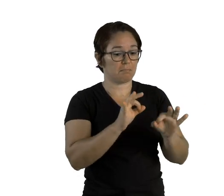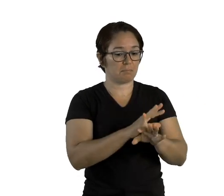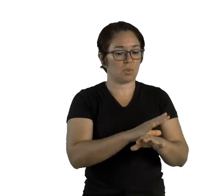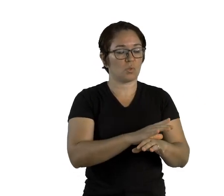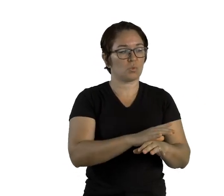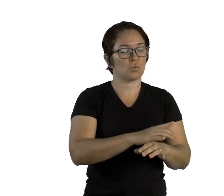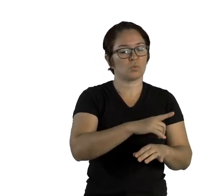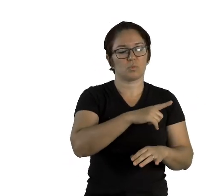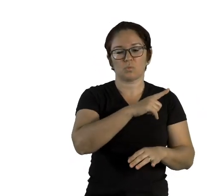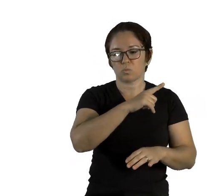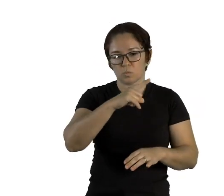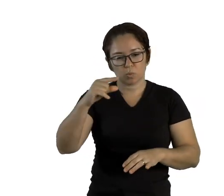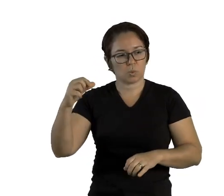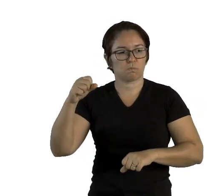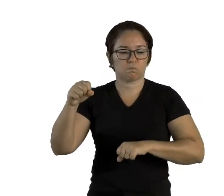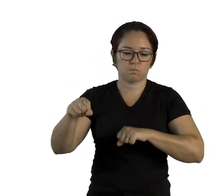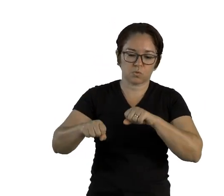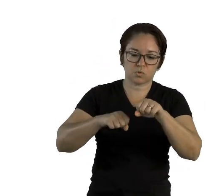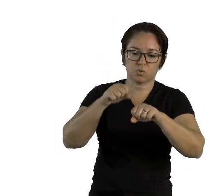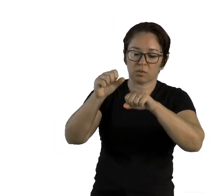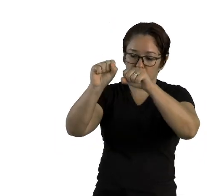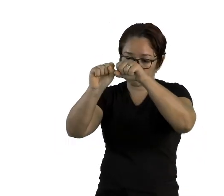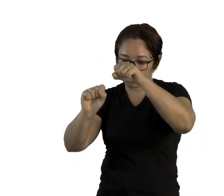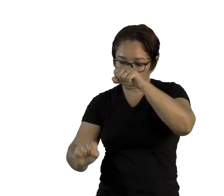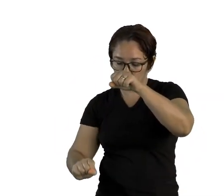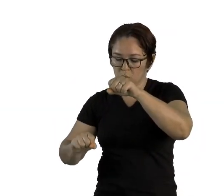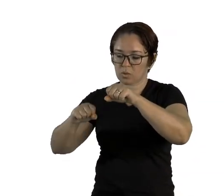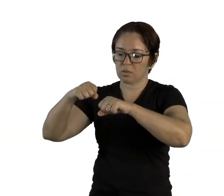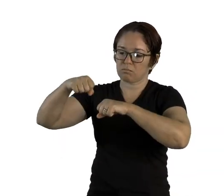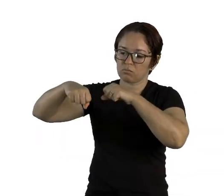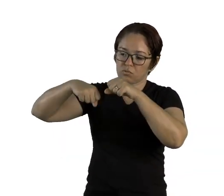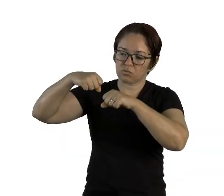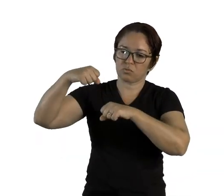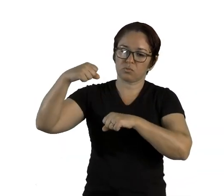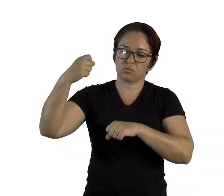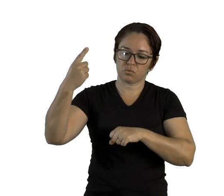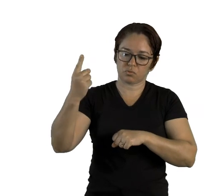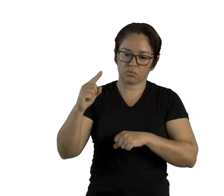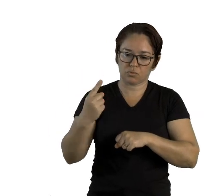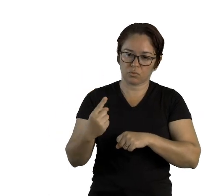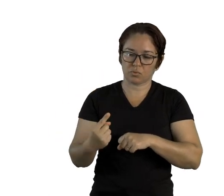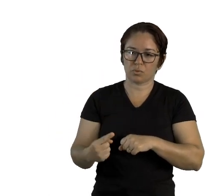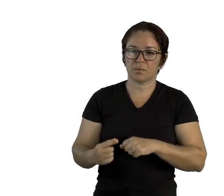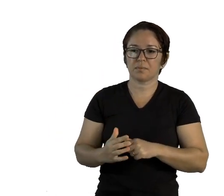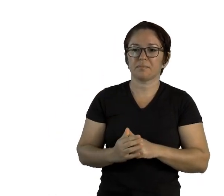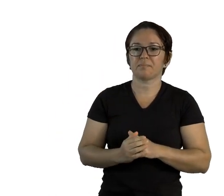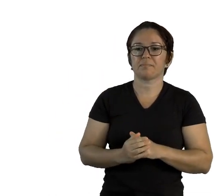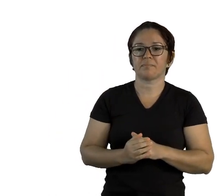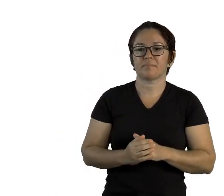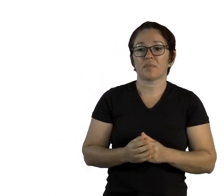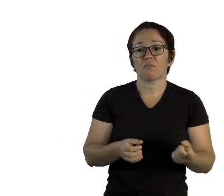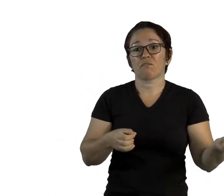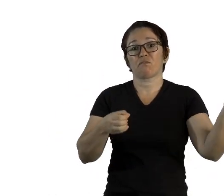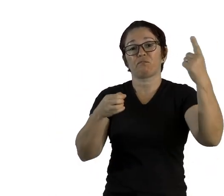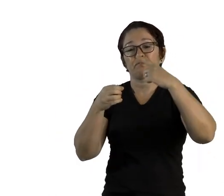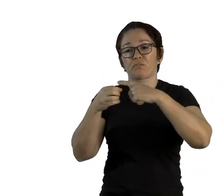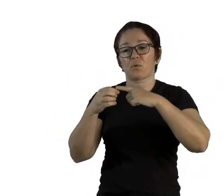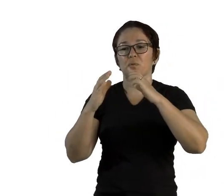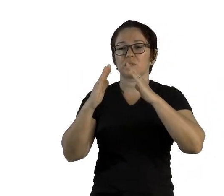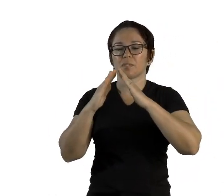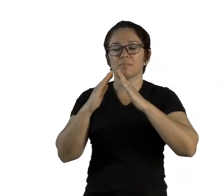do sul. Ele vai com o seu uniforme azul. Que volta sorrindo para a casa